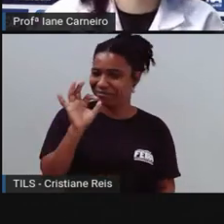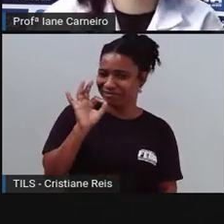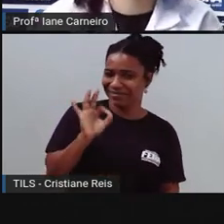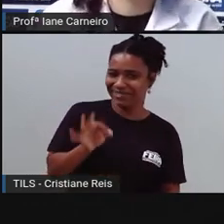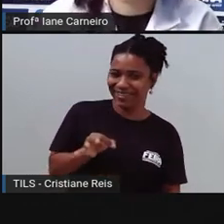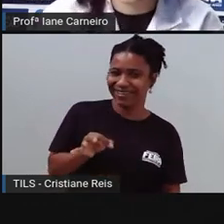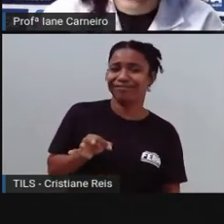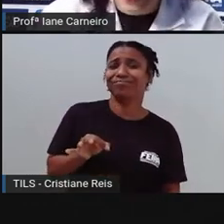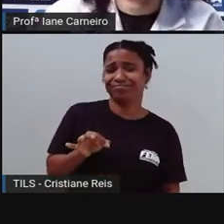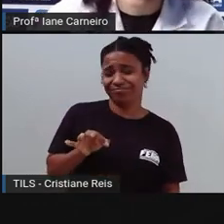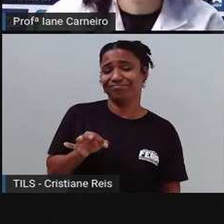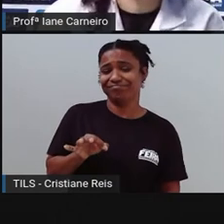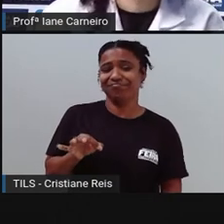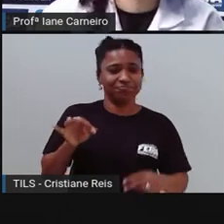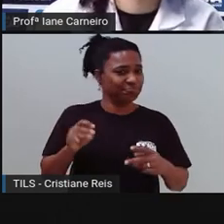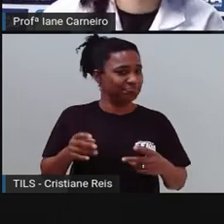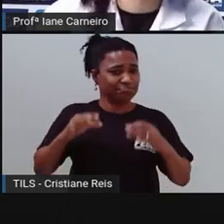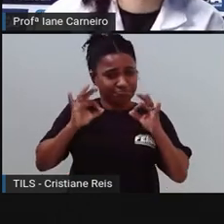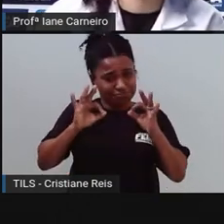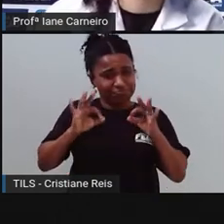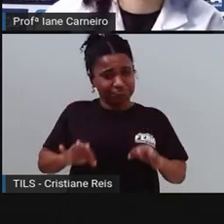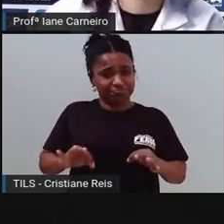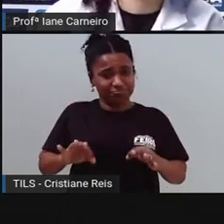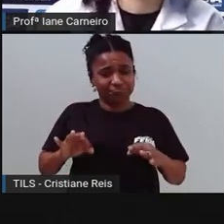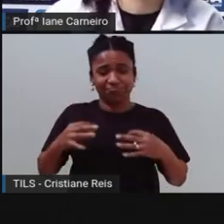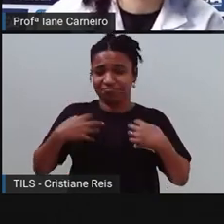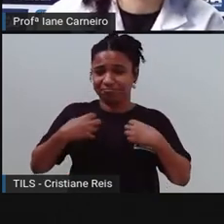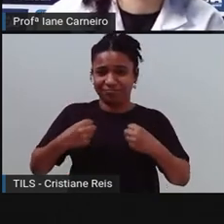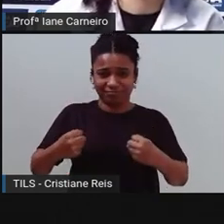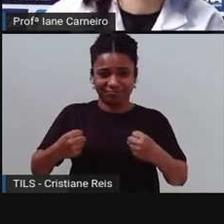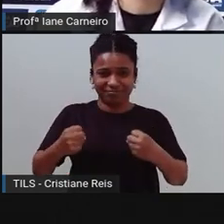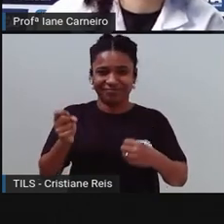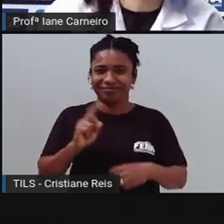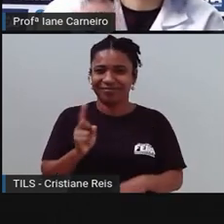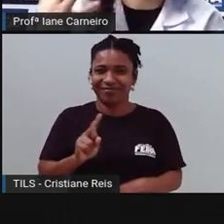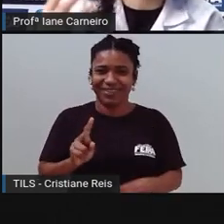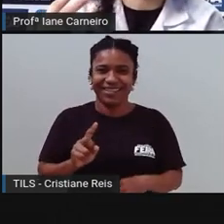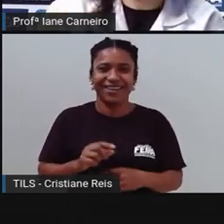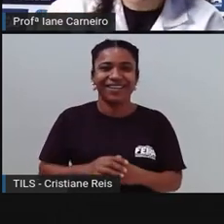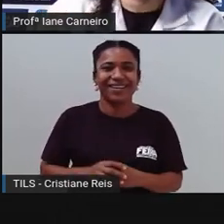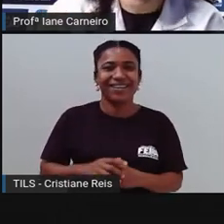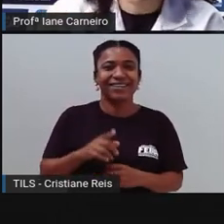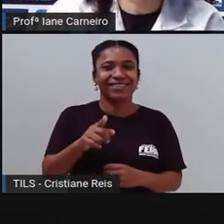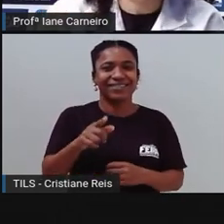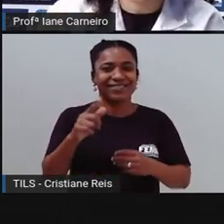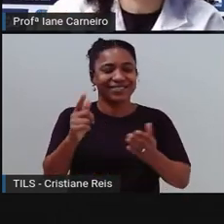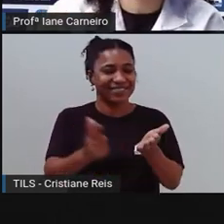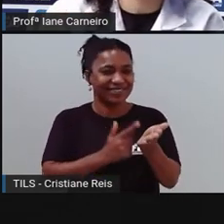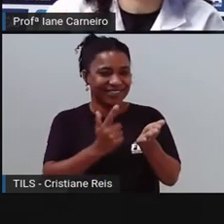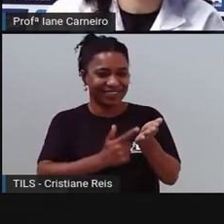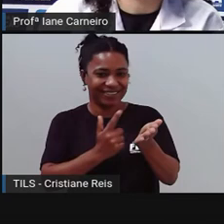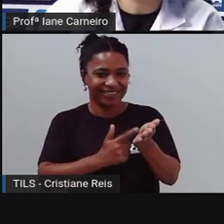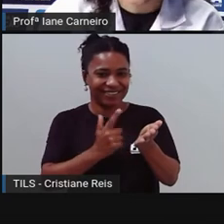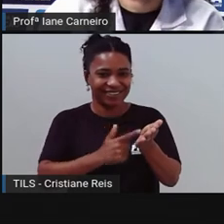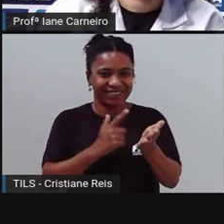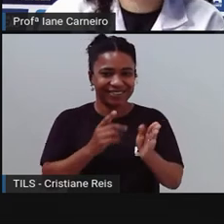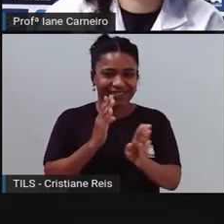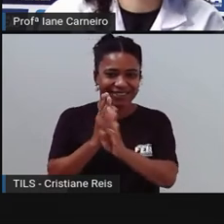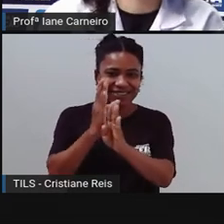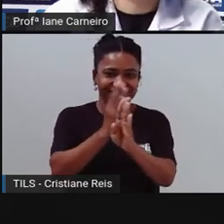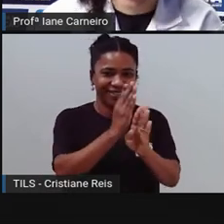Lá a gente tem, a nunca dá para ninguém, né? E a gente chegou ao fim do livro. Olha que bacana. Nos livros de adivinha, geralmente no final, eles trazem